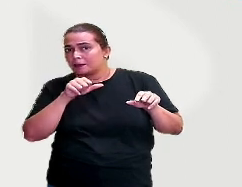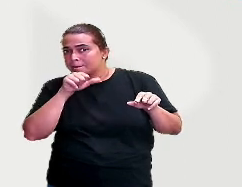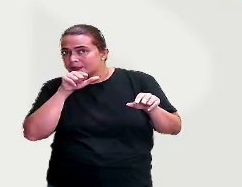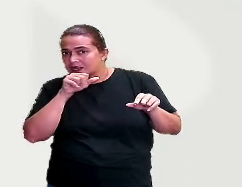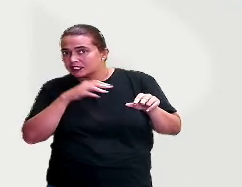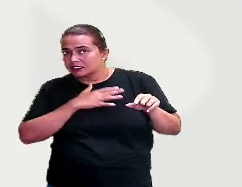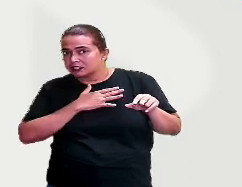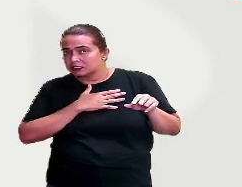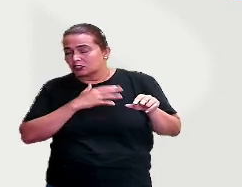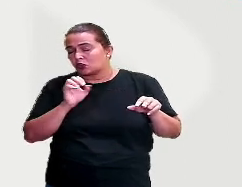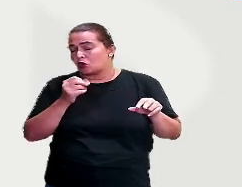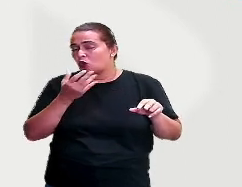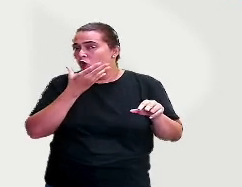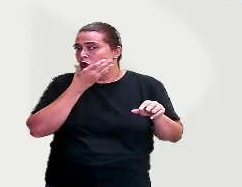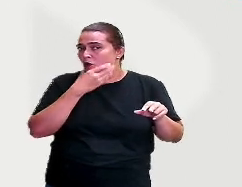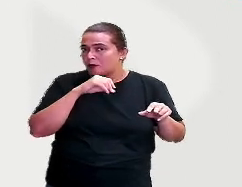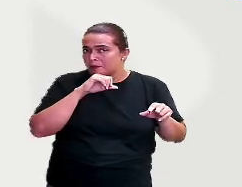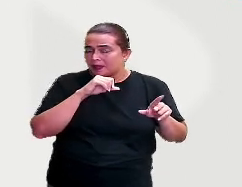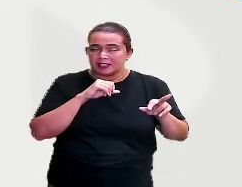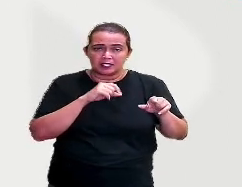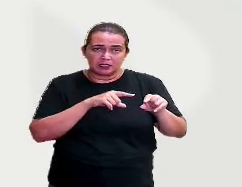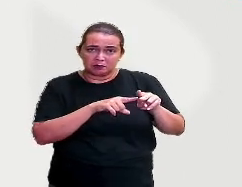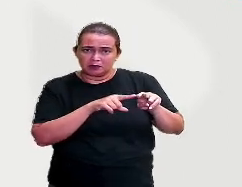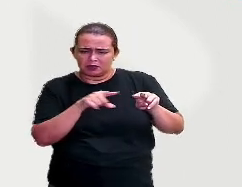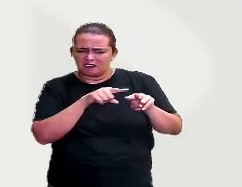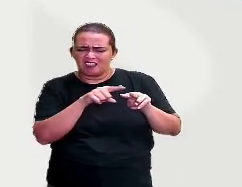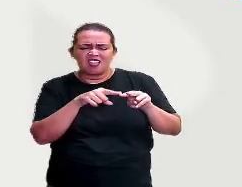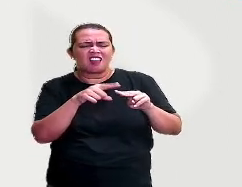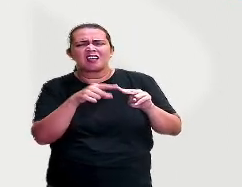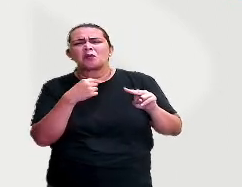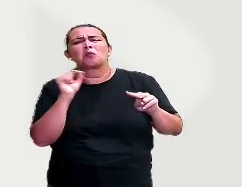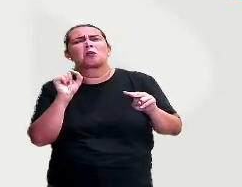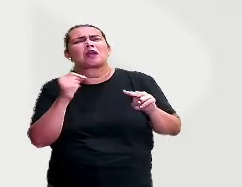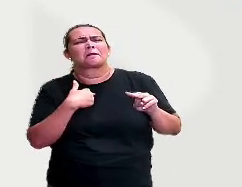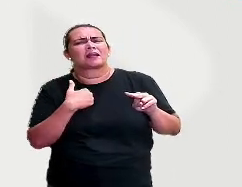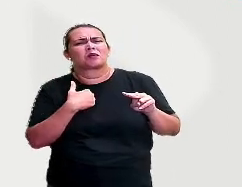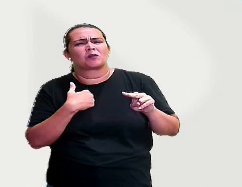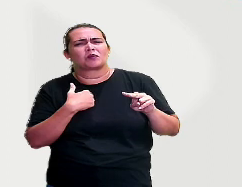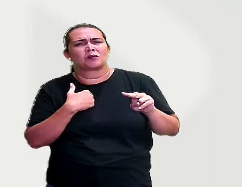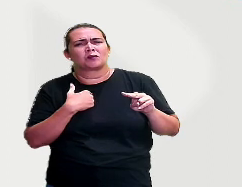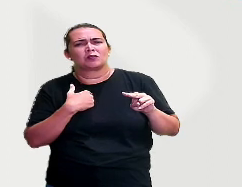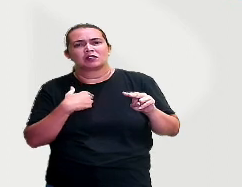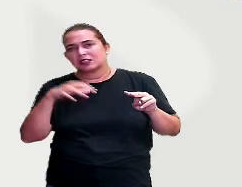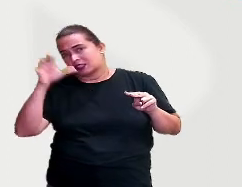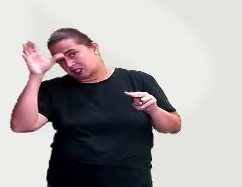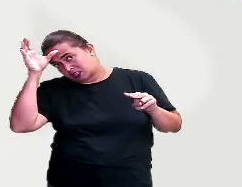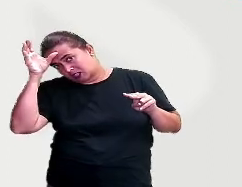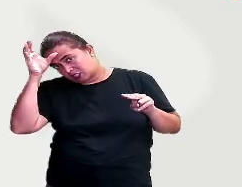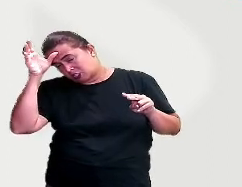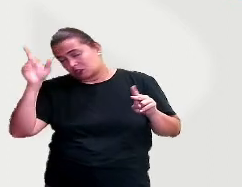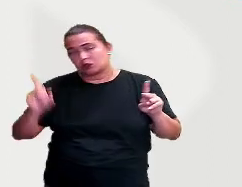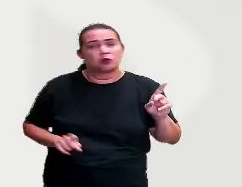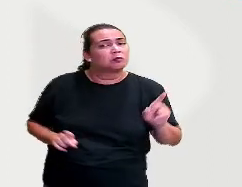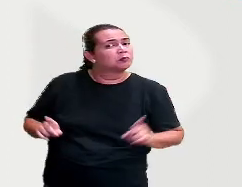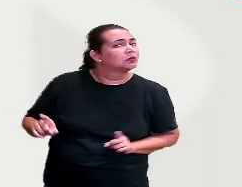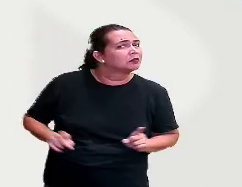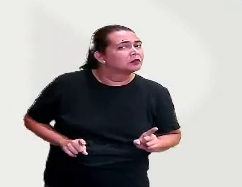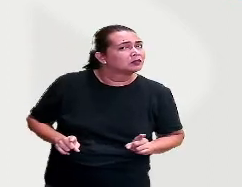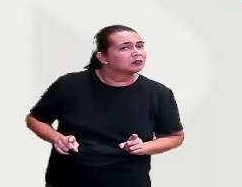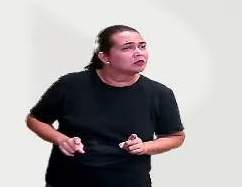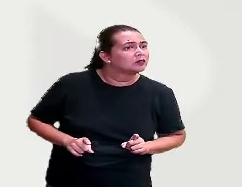Ou o irmão dos meus pais? Do meu pai? Eles são o quê, meu? Eles são meus tios ou meus primos?